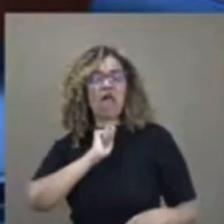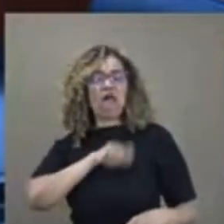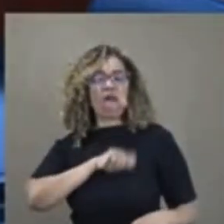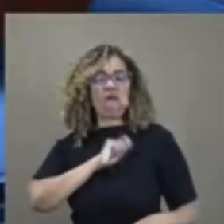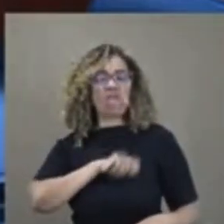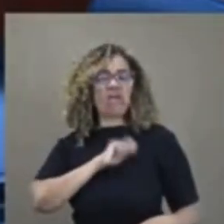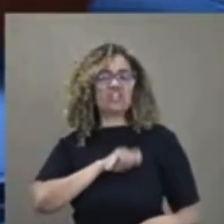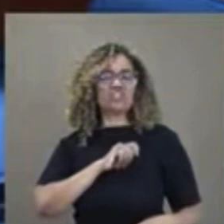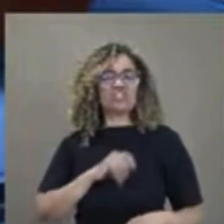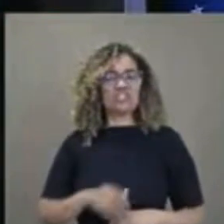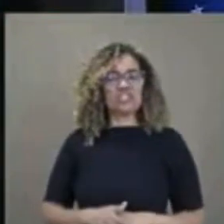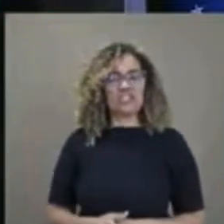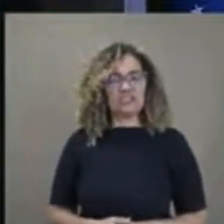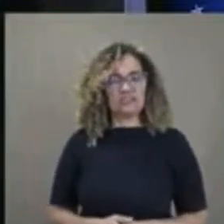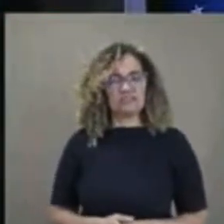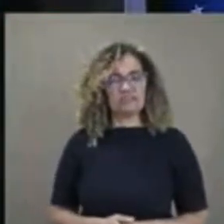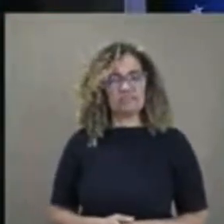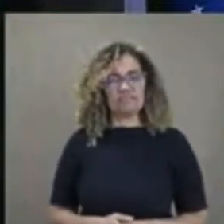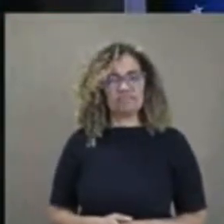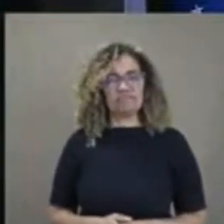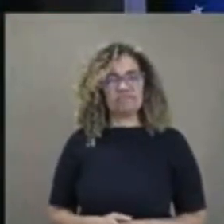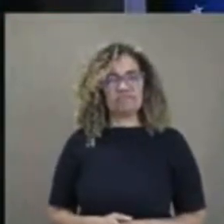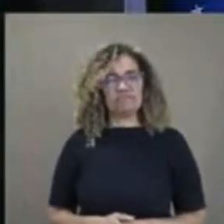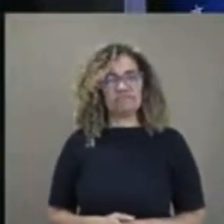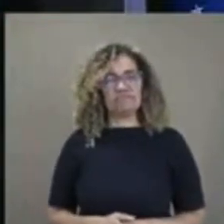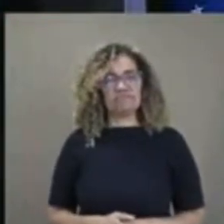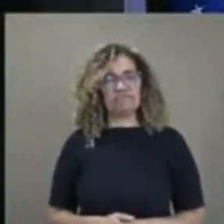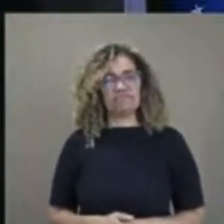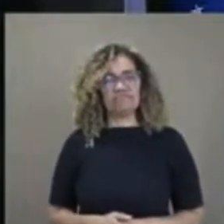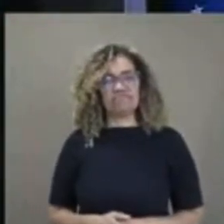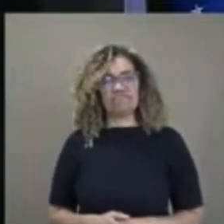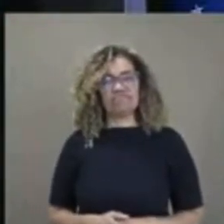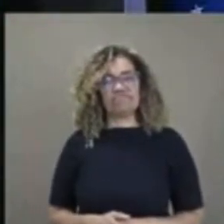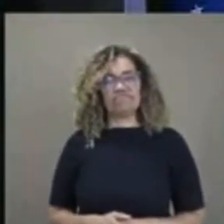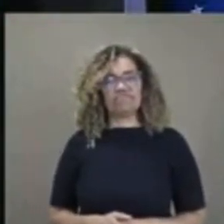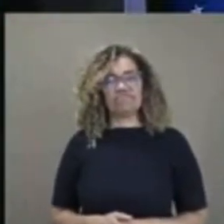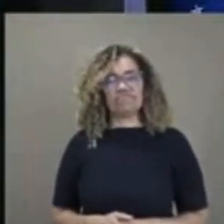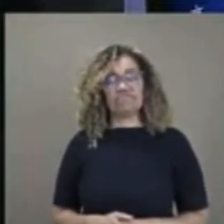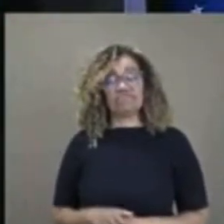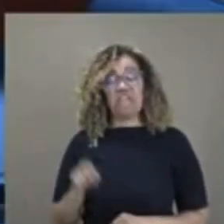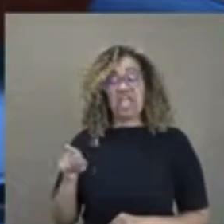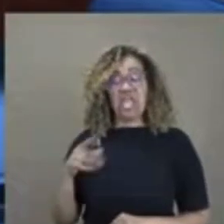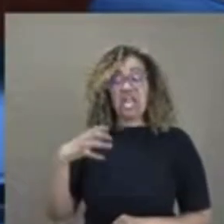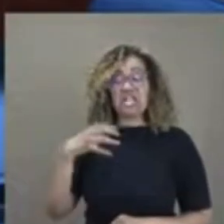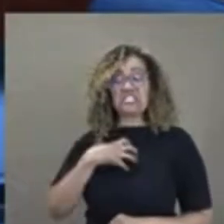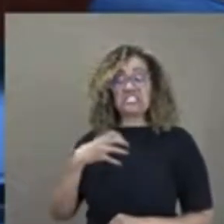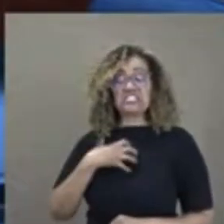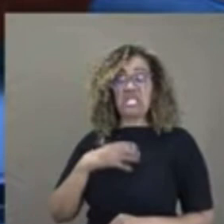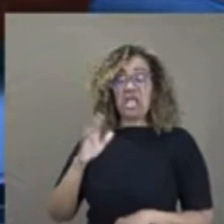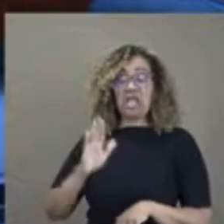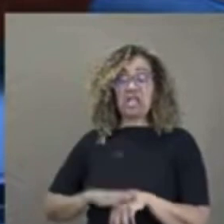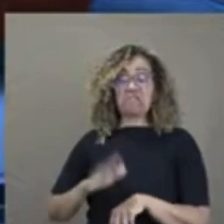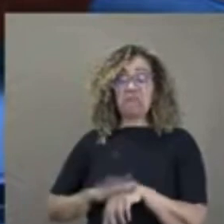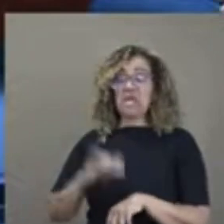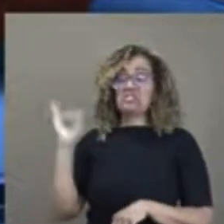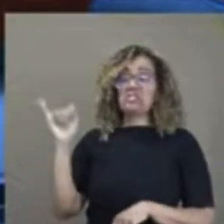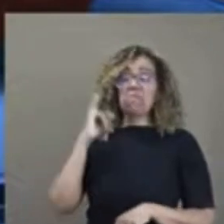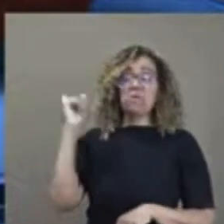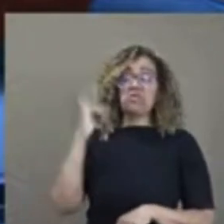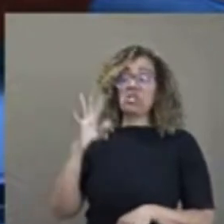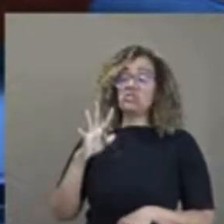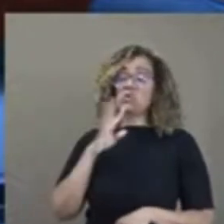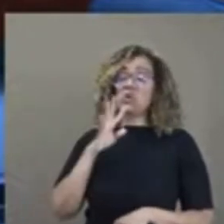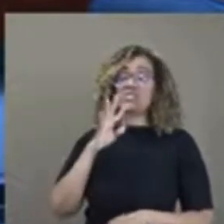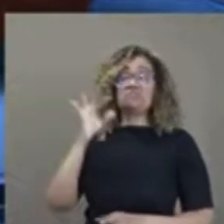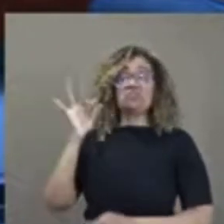leniência. Esse se sente o supra-sumo do conhecimento jurídico. E aí os dois estão falando que vão botar a